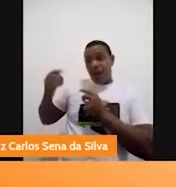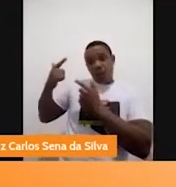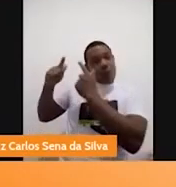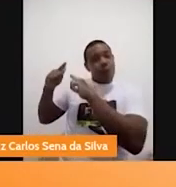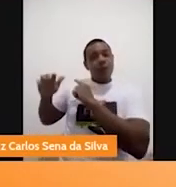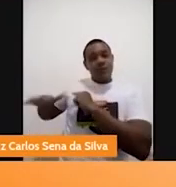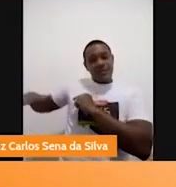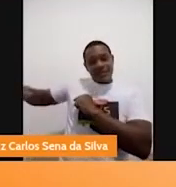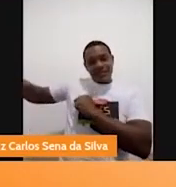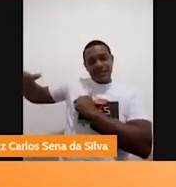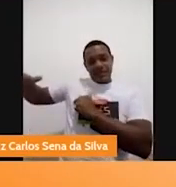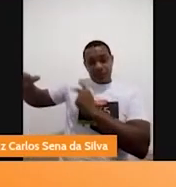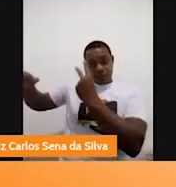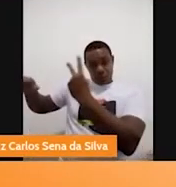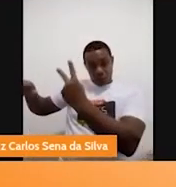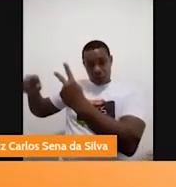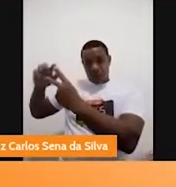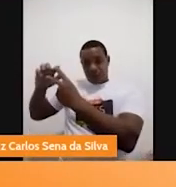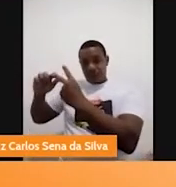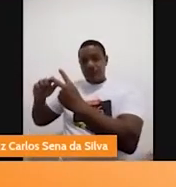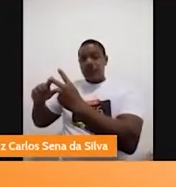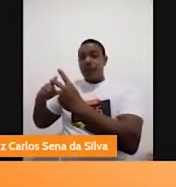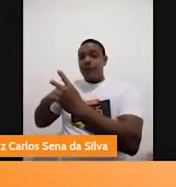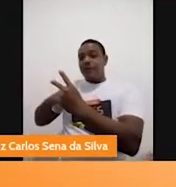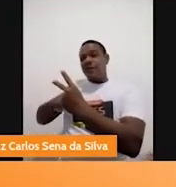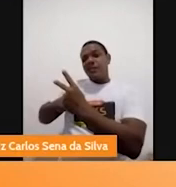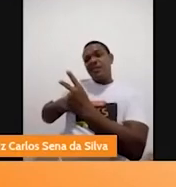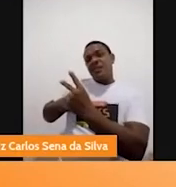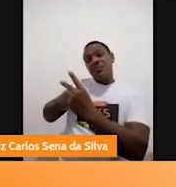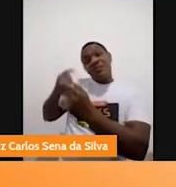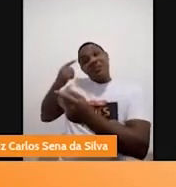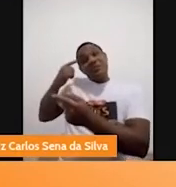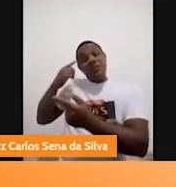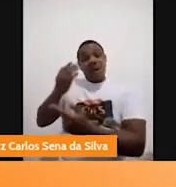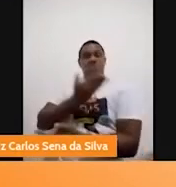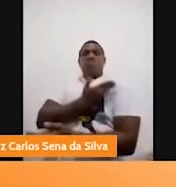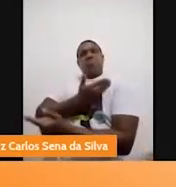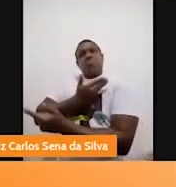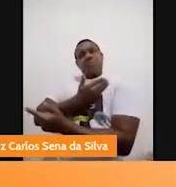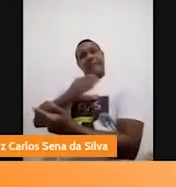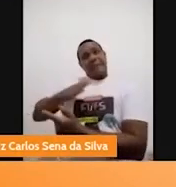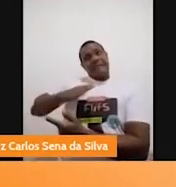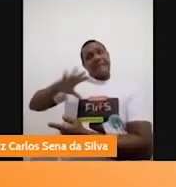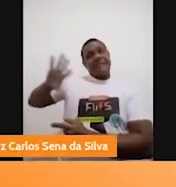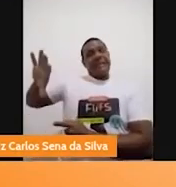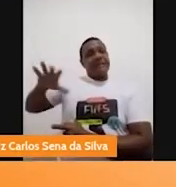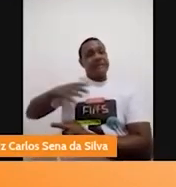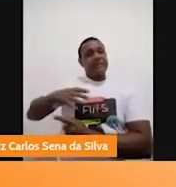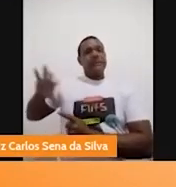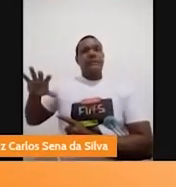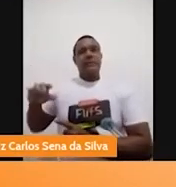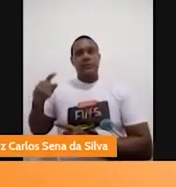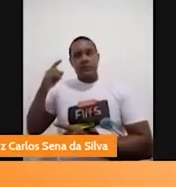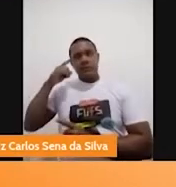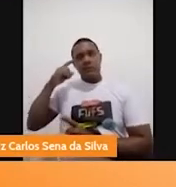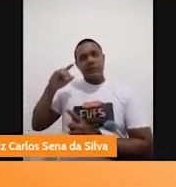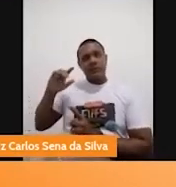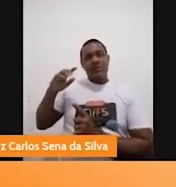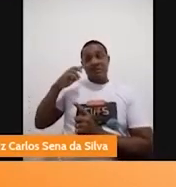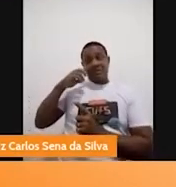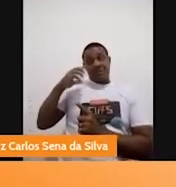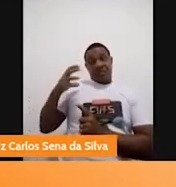mais à frente, que também não eram muito simpáticas, não gostavam muito. Então, sabe? Vocês percebem pela